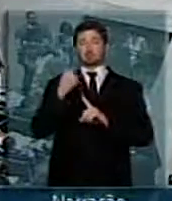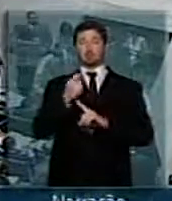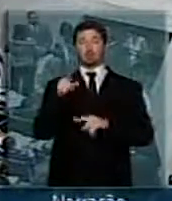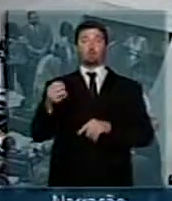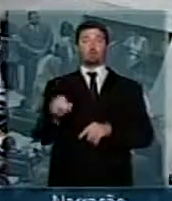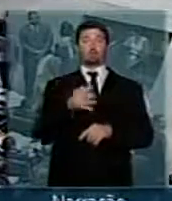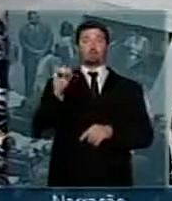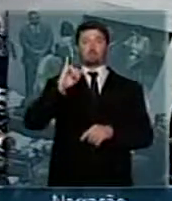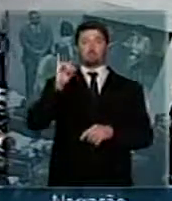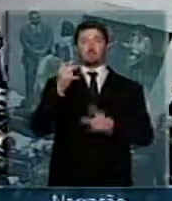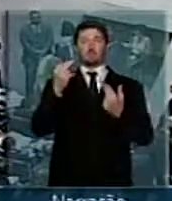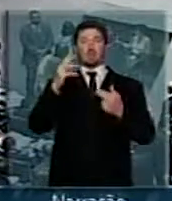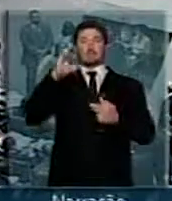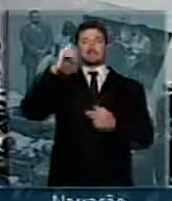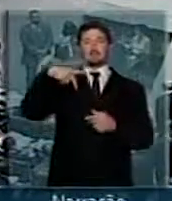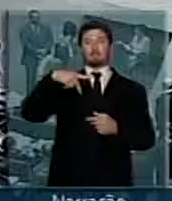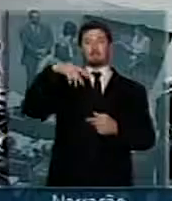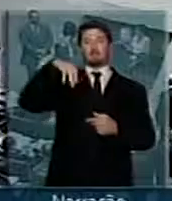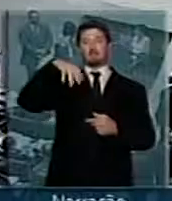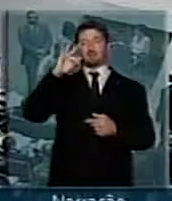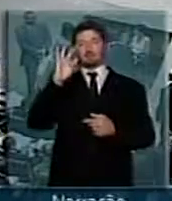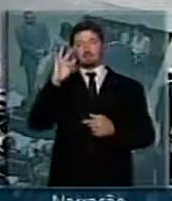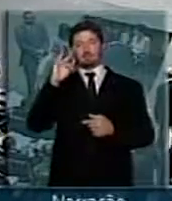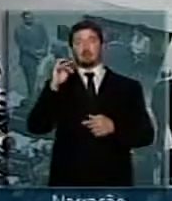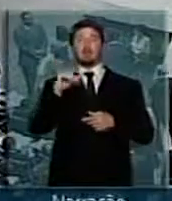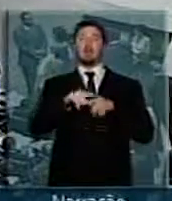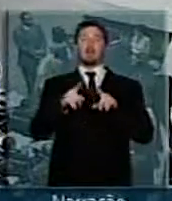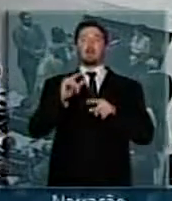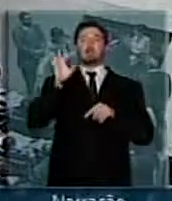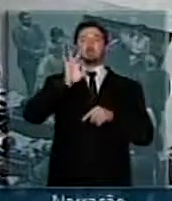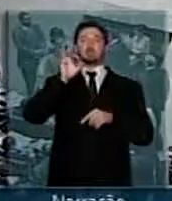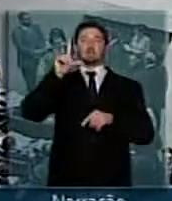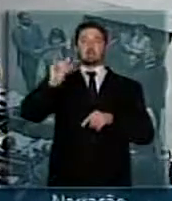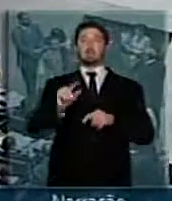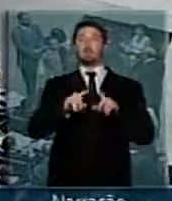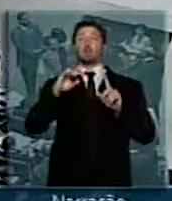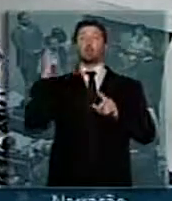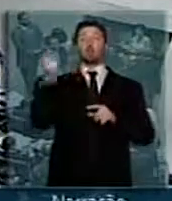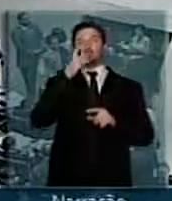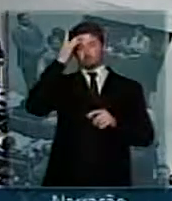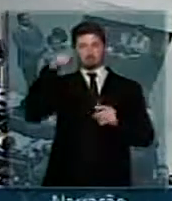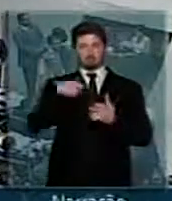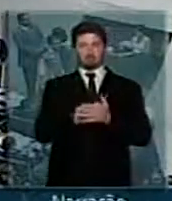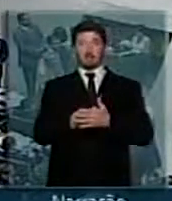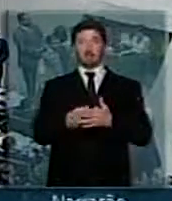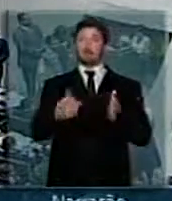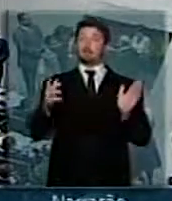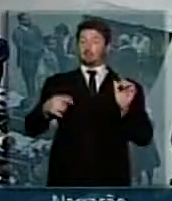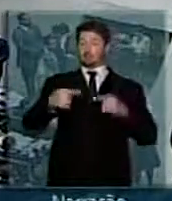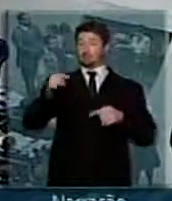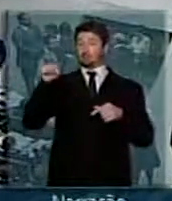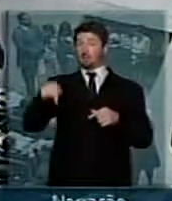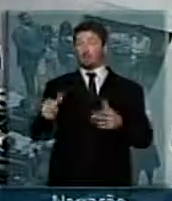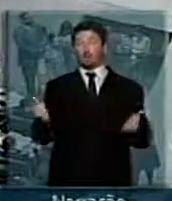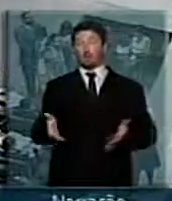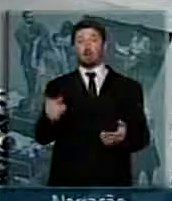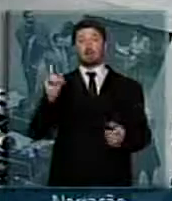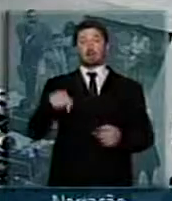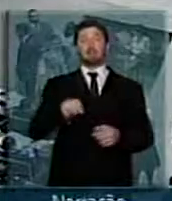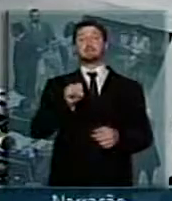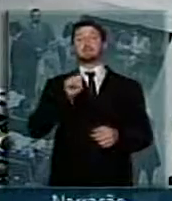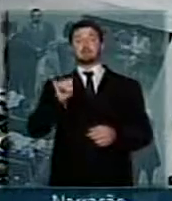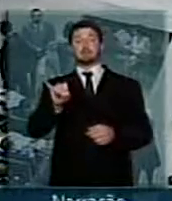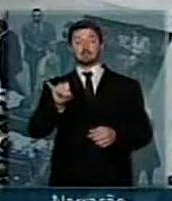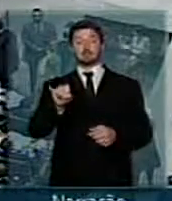nos moldes da CPMF, com alíquota menor, que seria cobrada de todos. Está em jogo, está em discussão, em votação, se